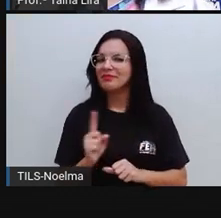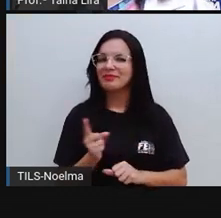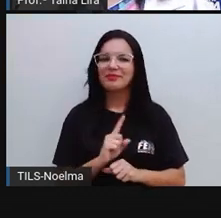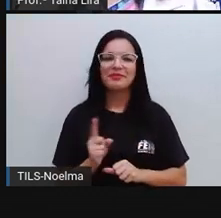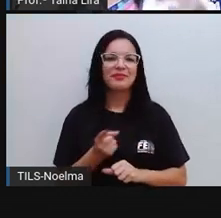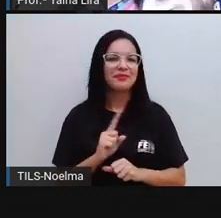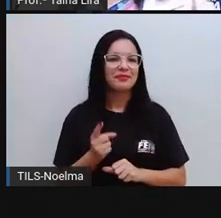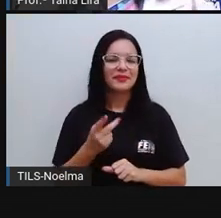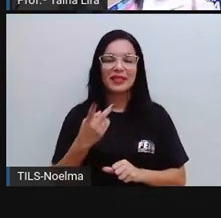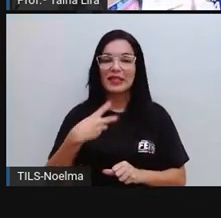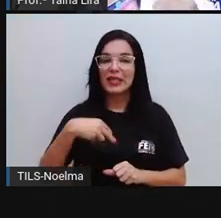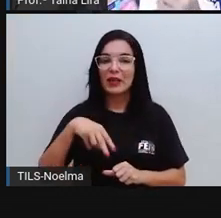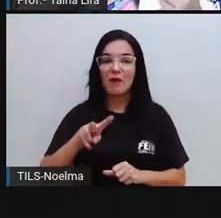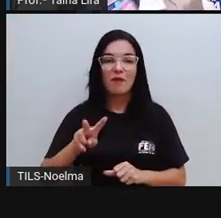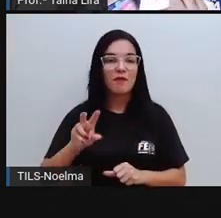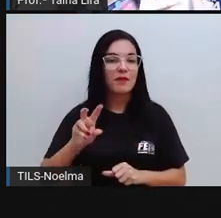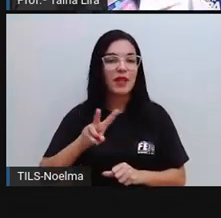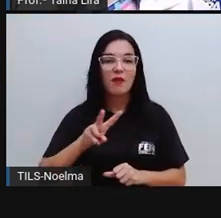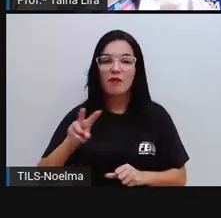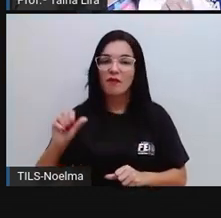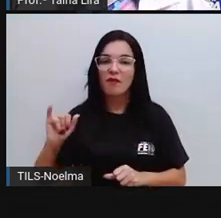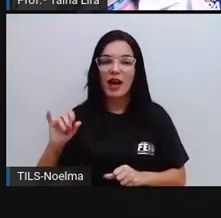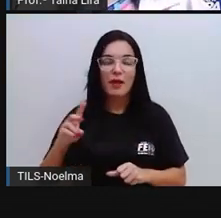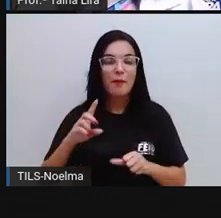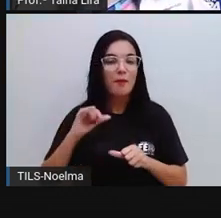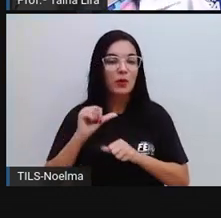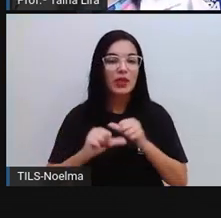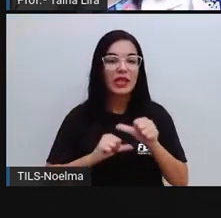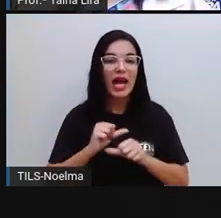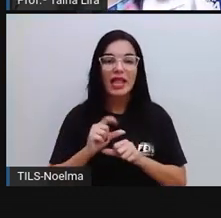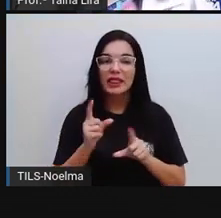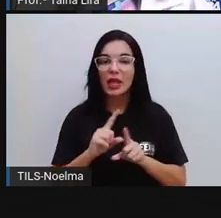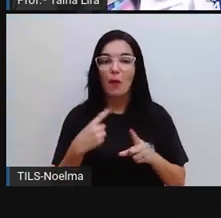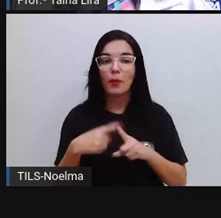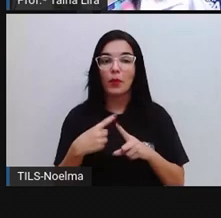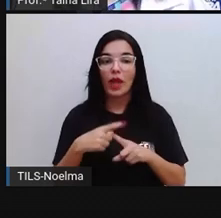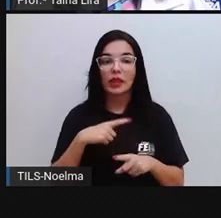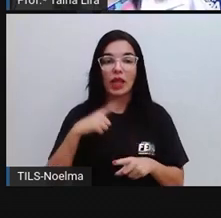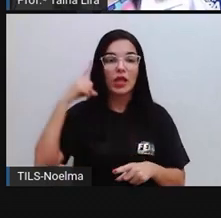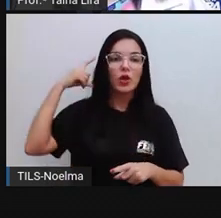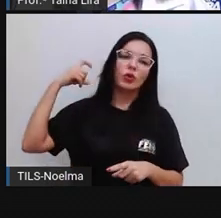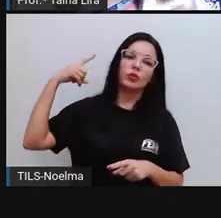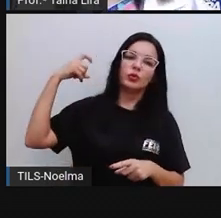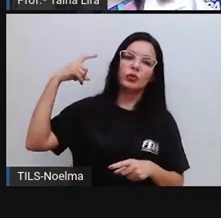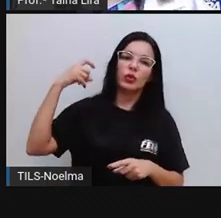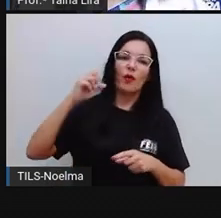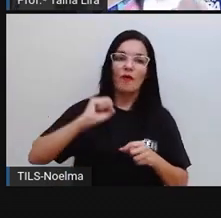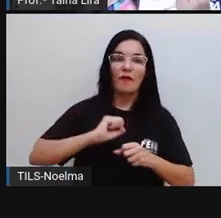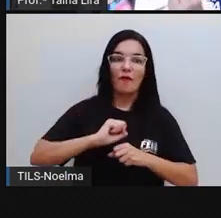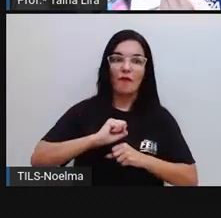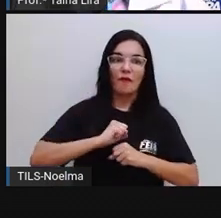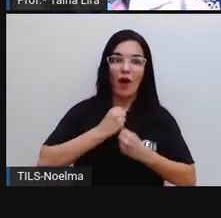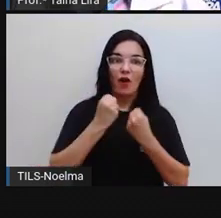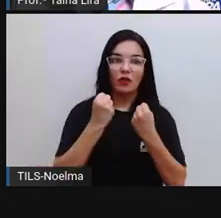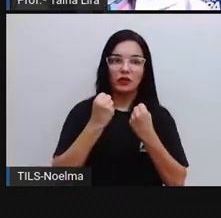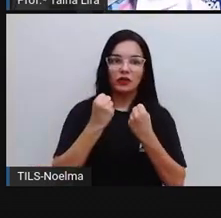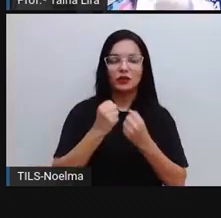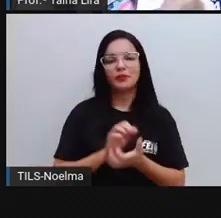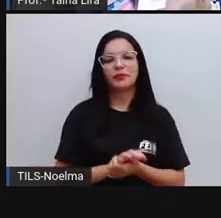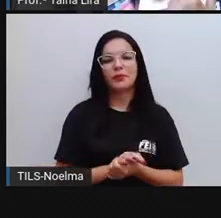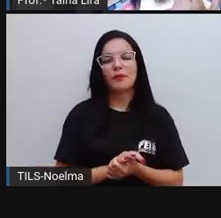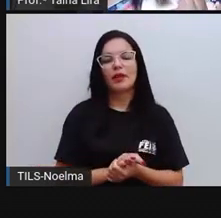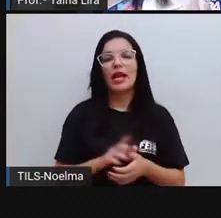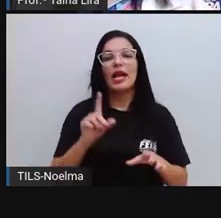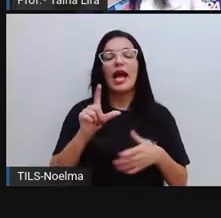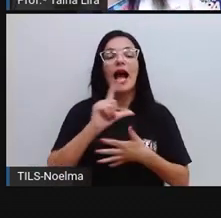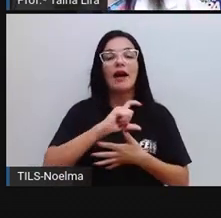mudar. E é uma letra, né, que tem um som forte, nós já vimos, tá? Já a letra O, a nossa vogal O é uma